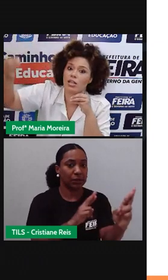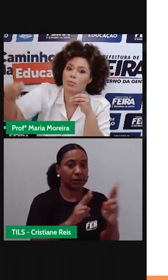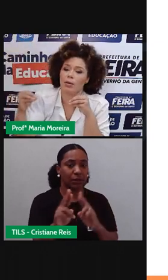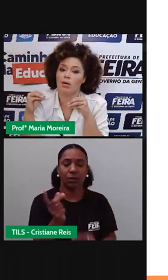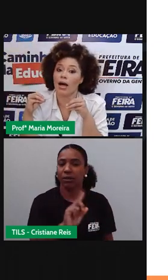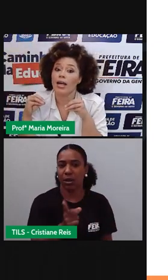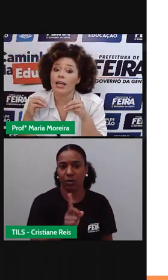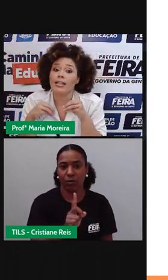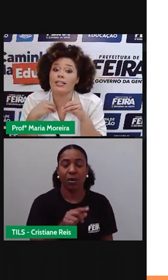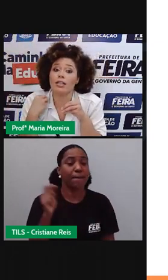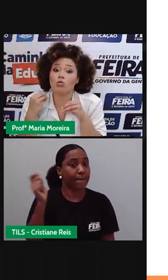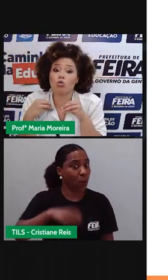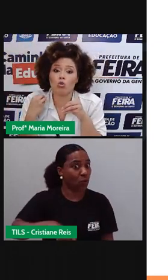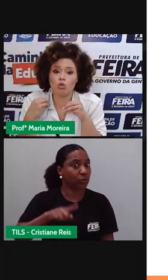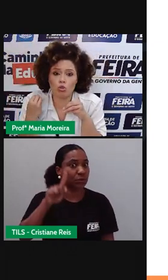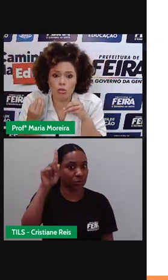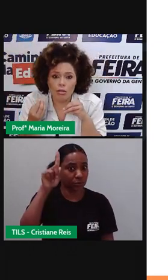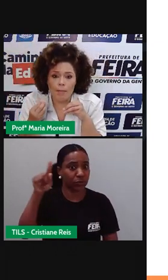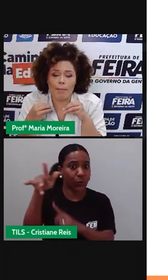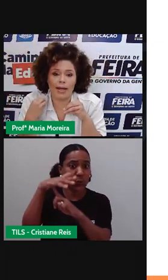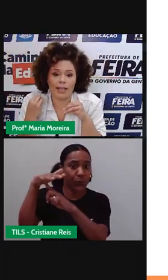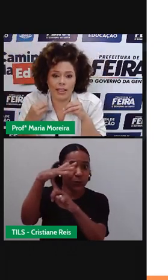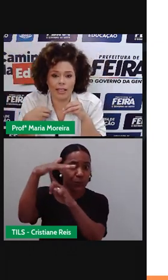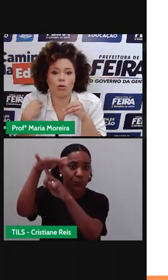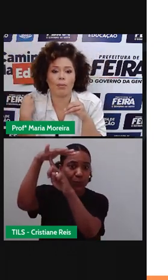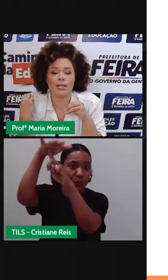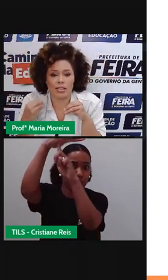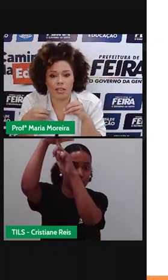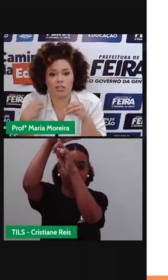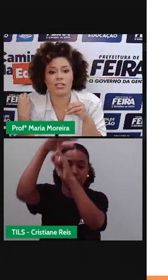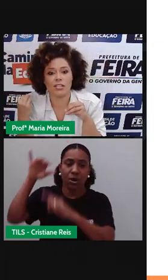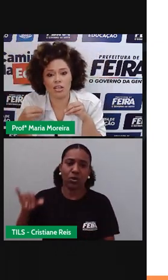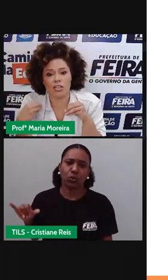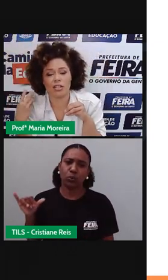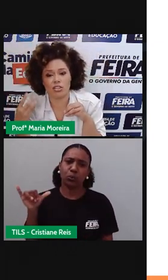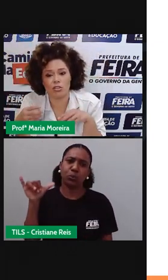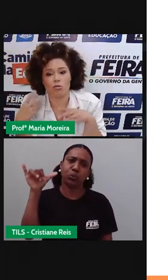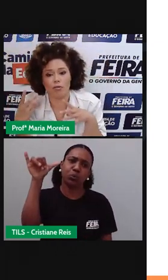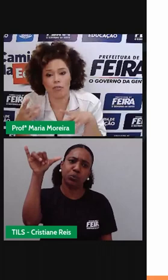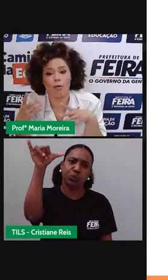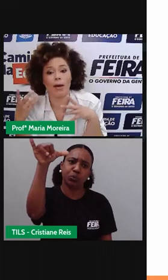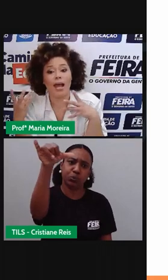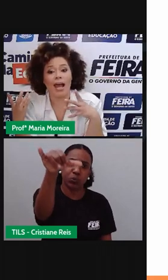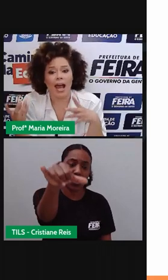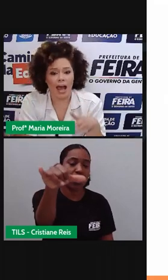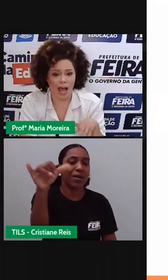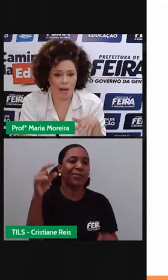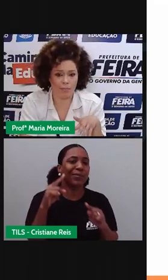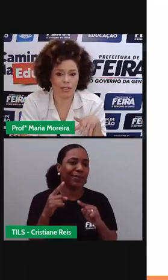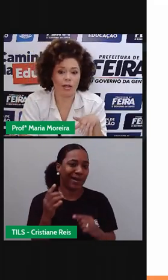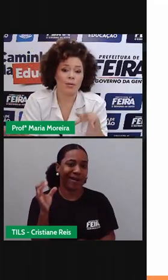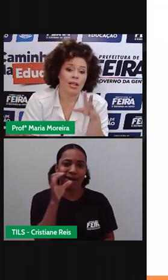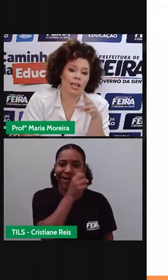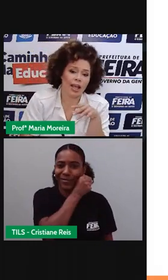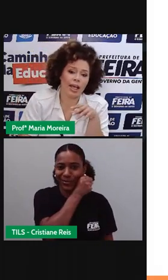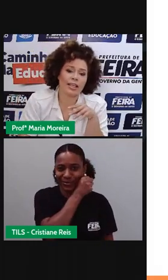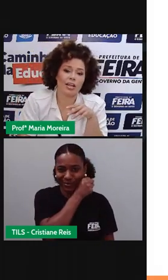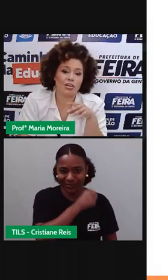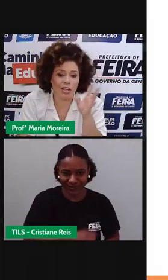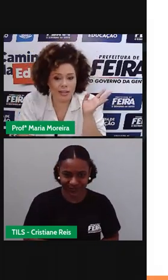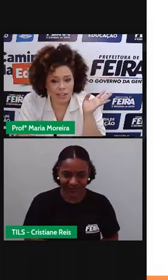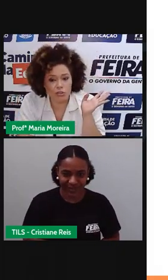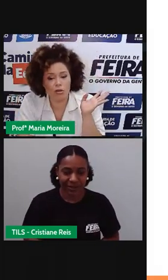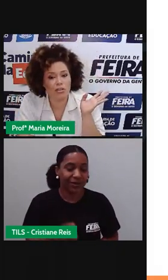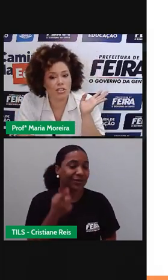possibilidade pelo ar. Então, tudo para que o paciente seja atendido de uma forma rápida. E aí